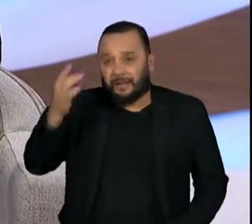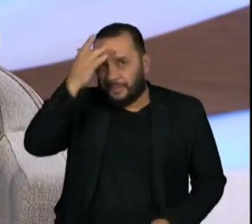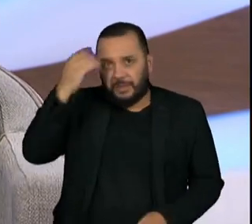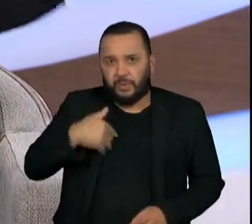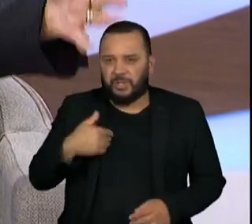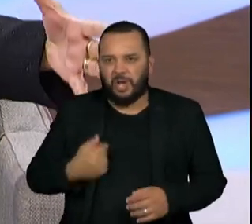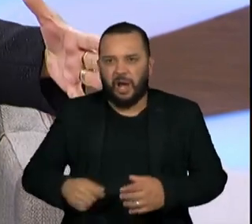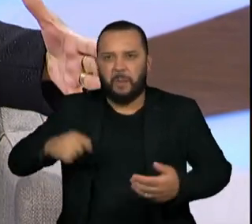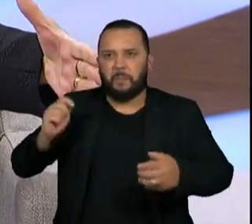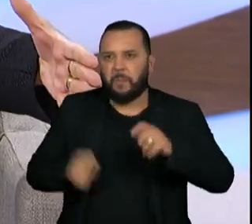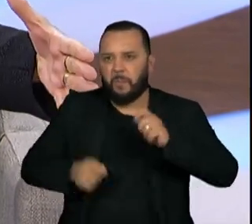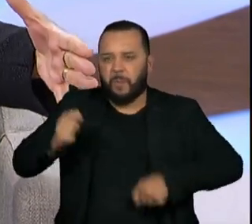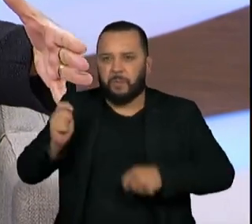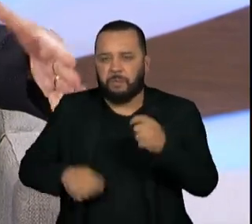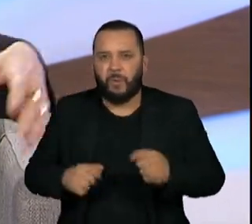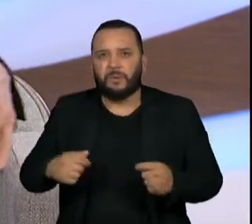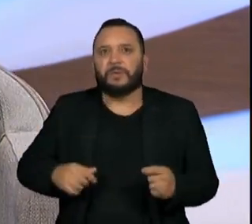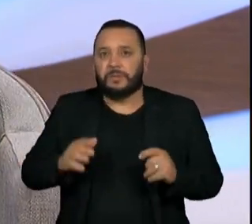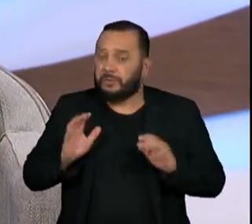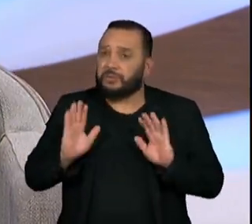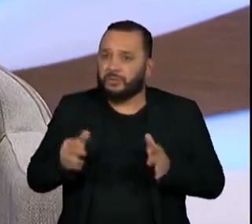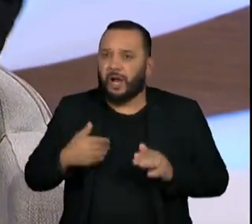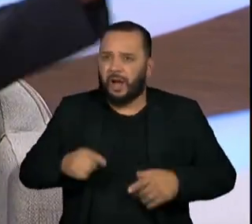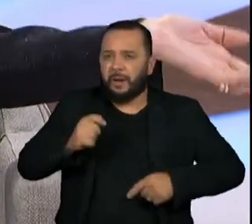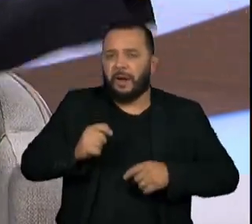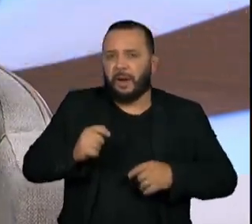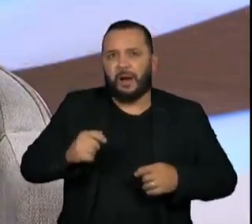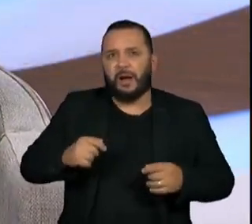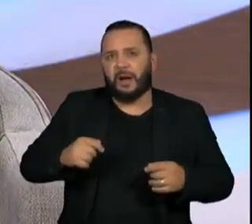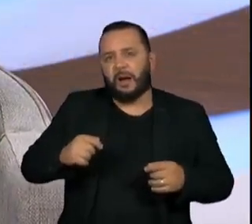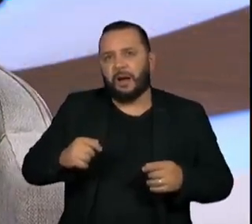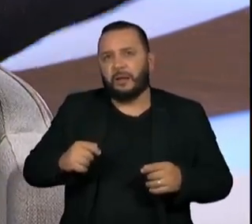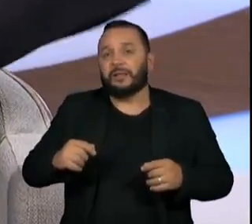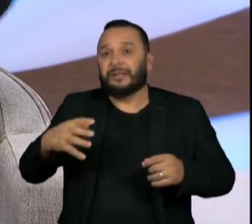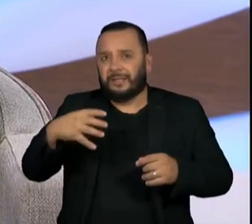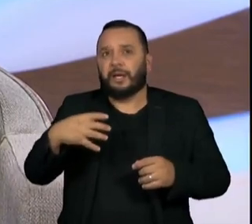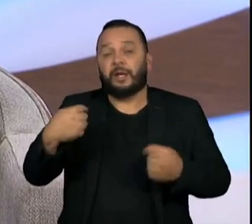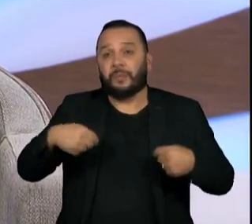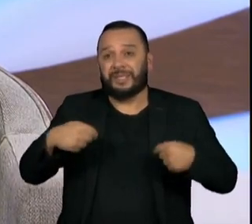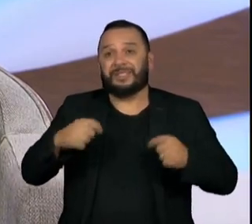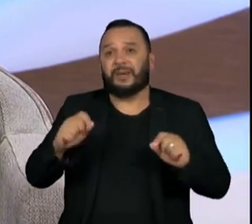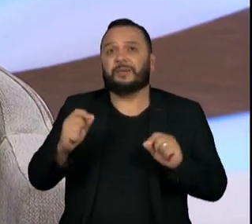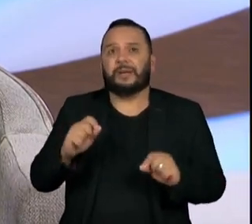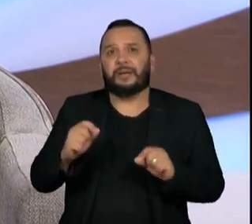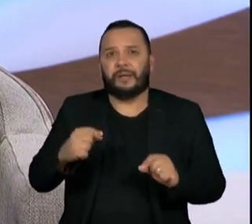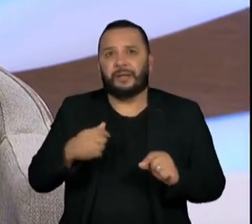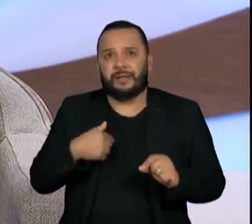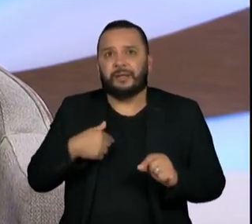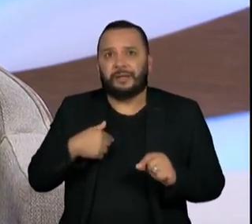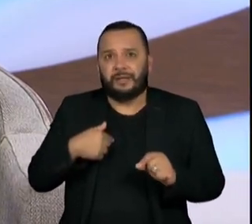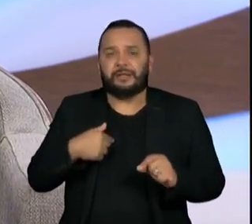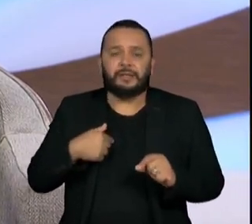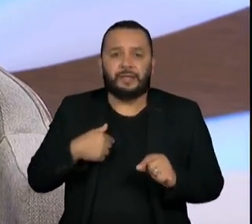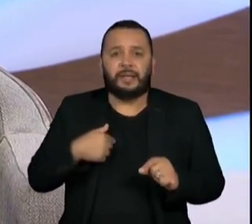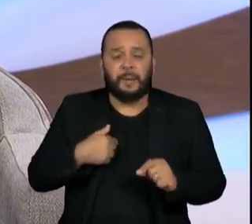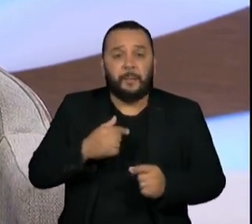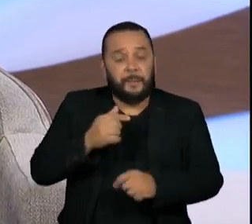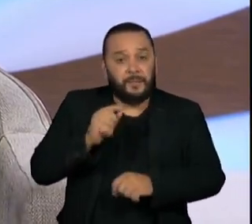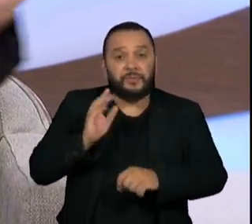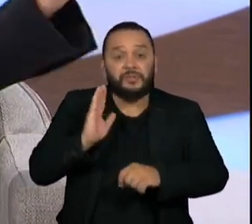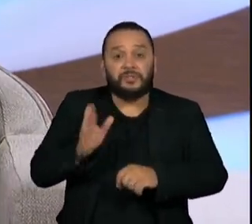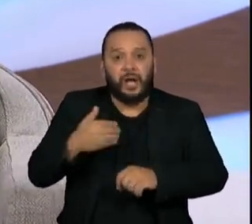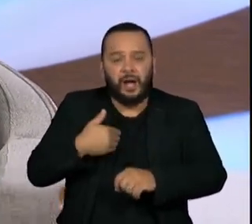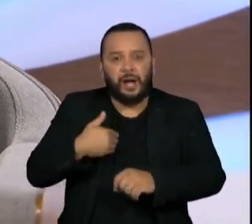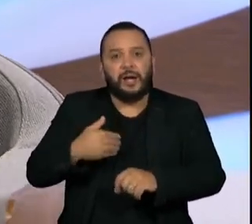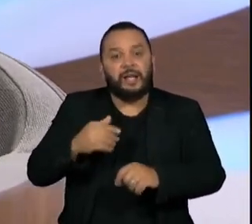aquele groove massa deles, que depois o Paul Simon veio gravar, eu precisava, pelo menos, marcar uma